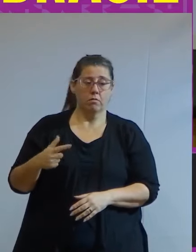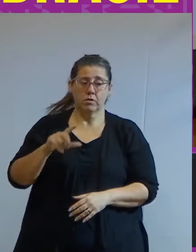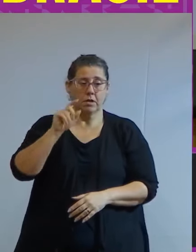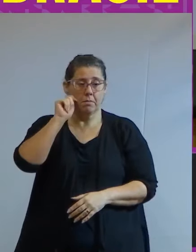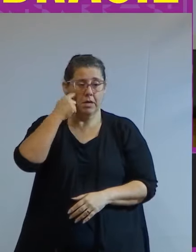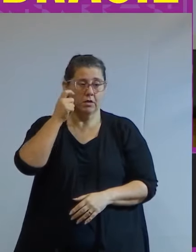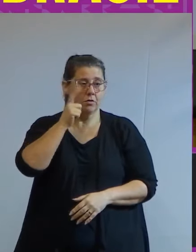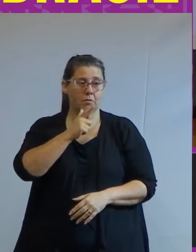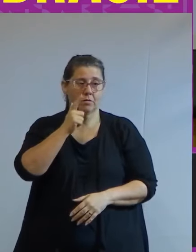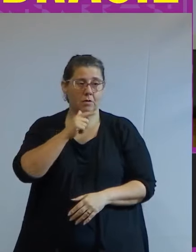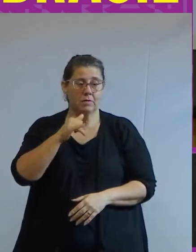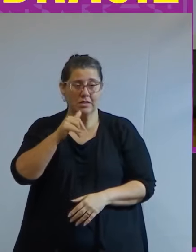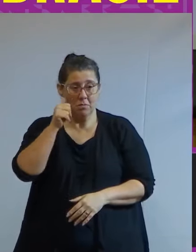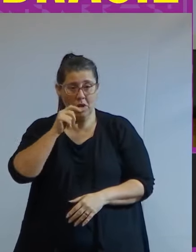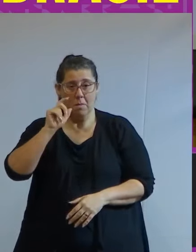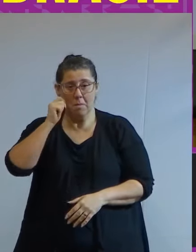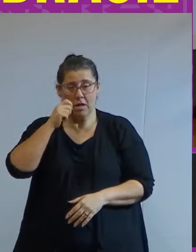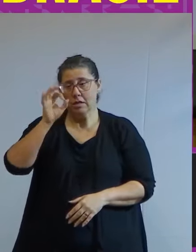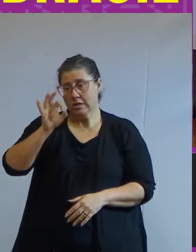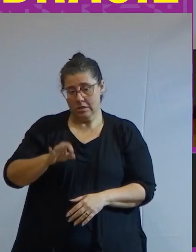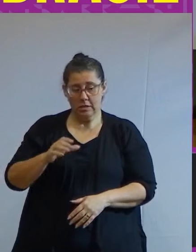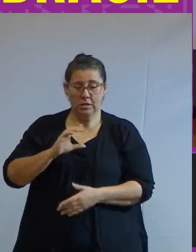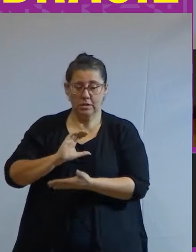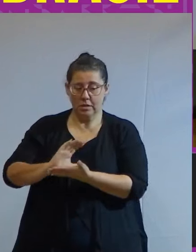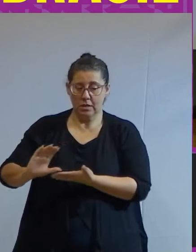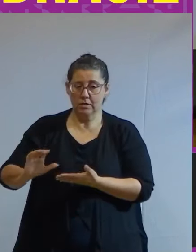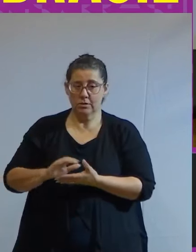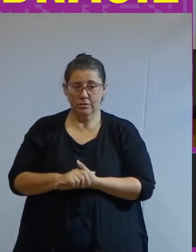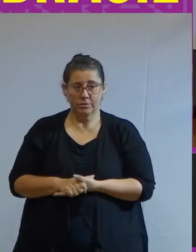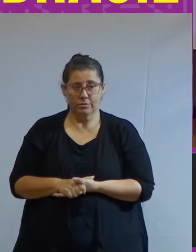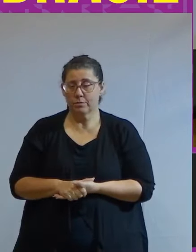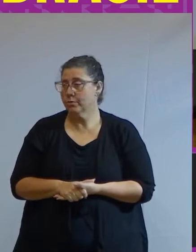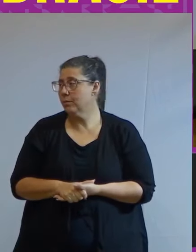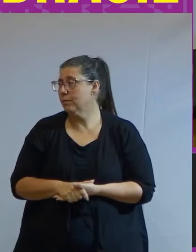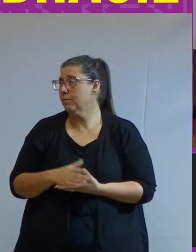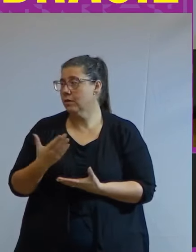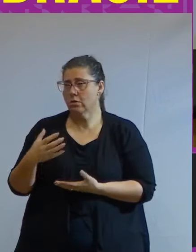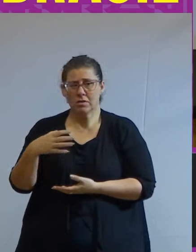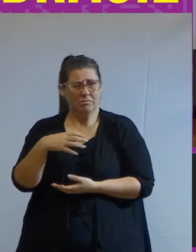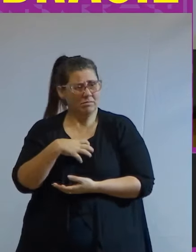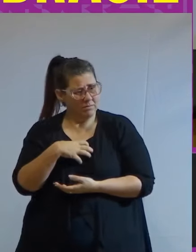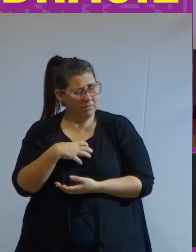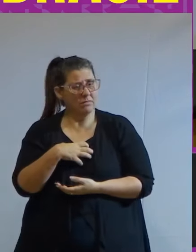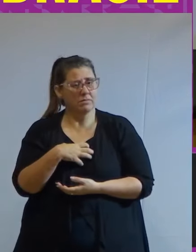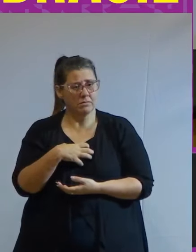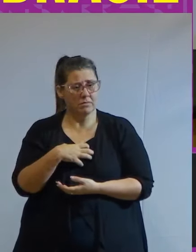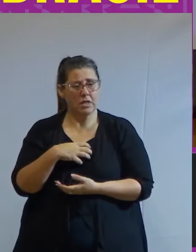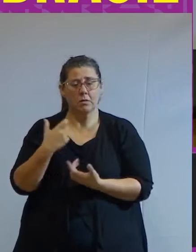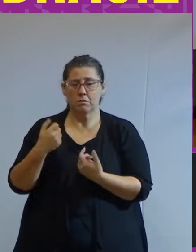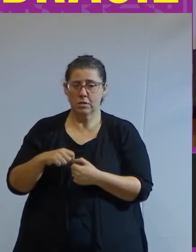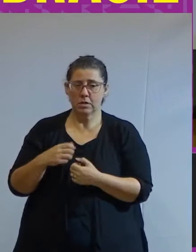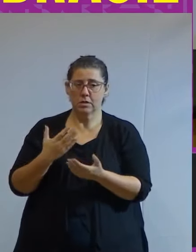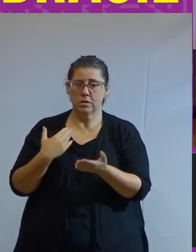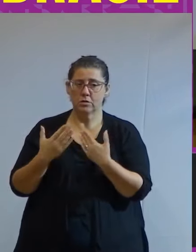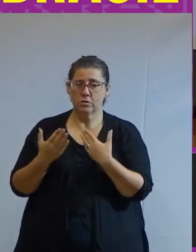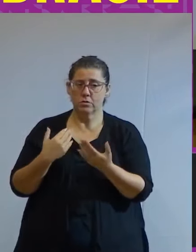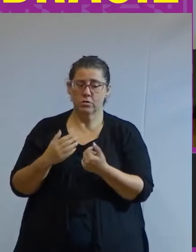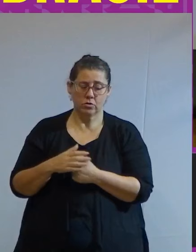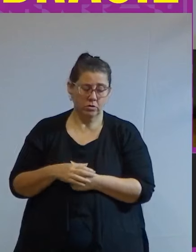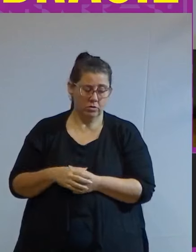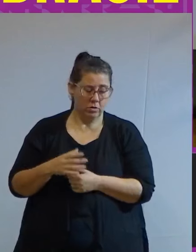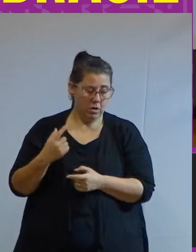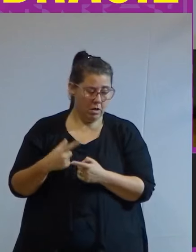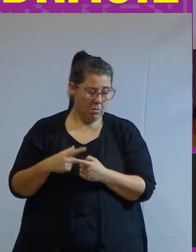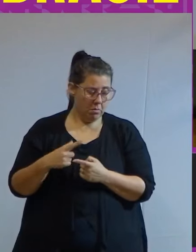crédito mas se eu fosse uma mulher branca com certeza eu teria esse acesso então isso me dói e isso precisa ser discutido porque